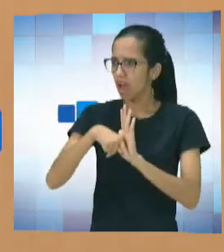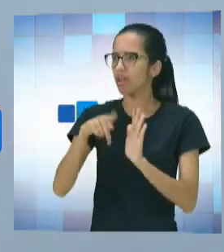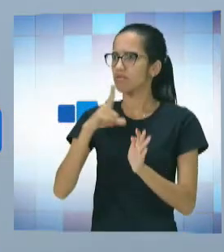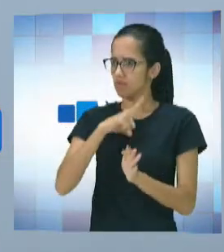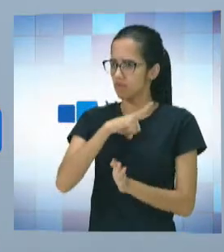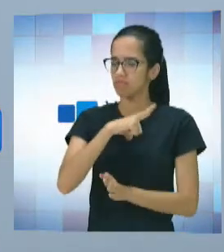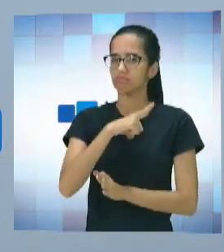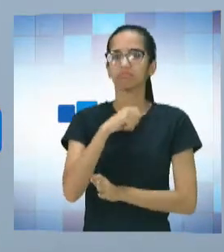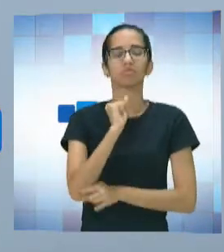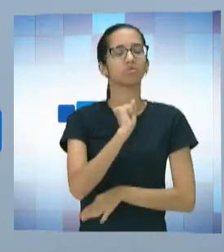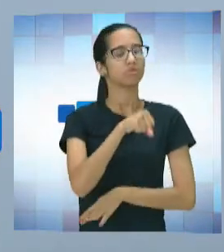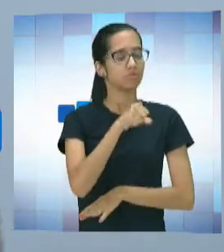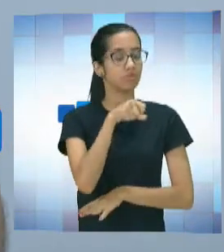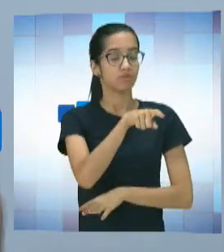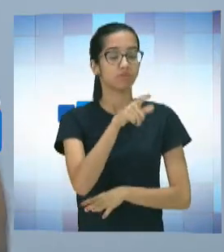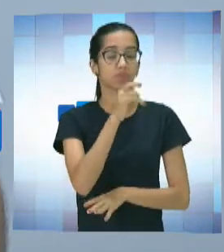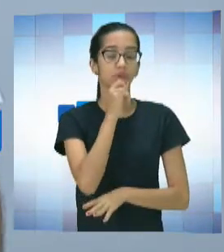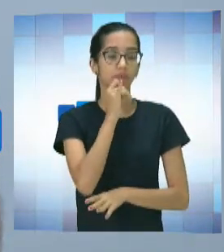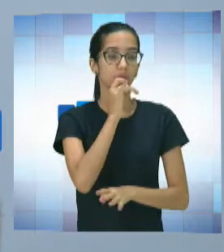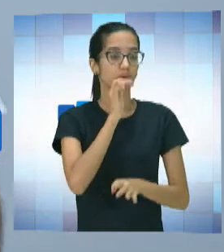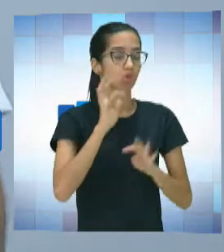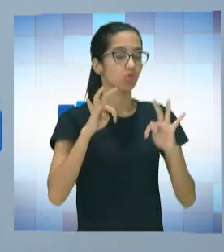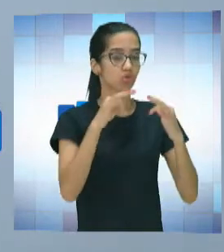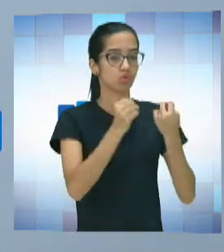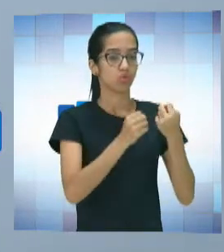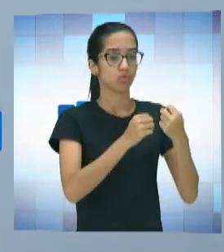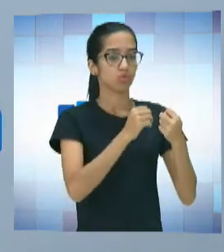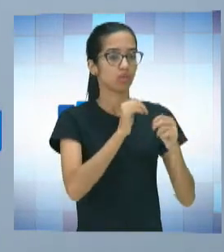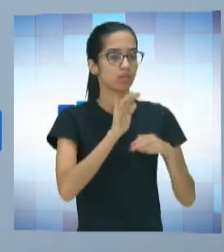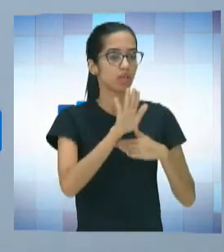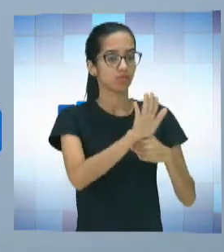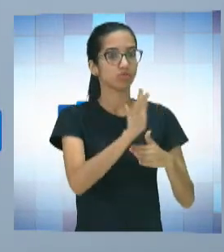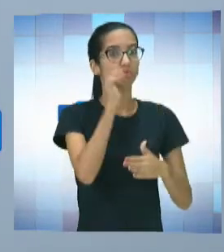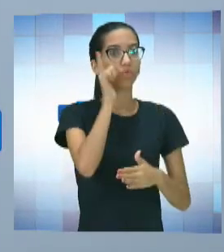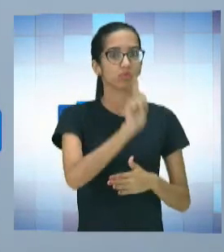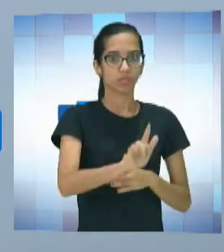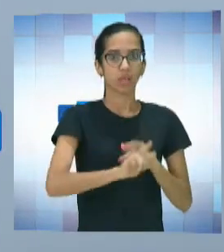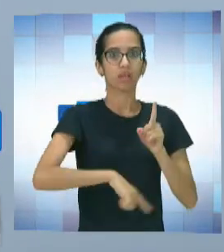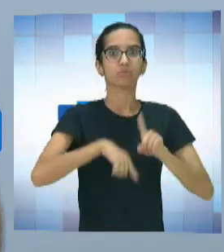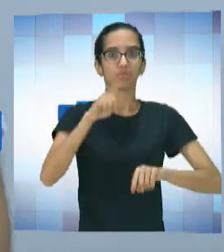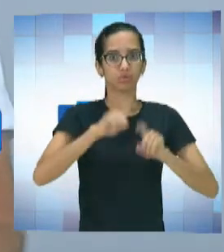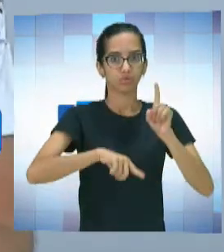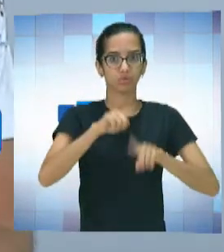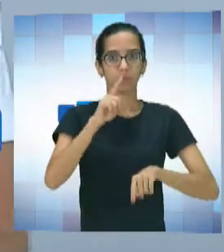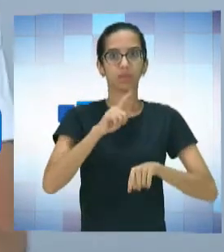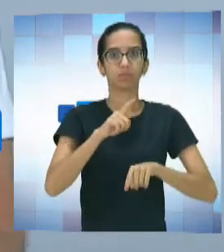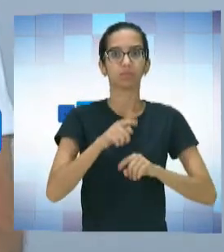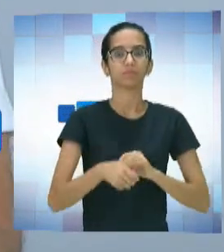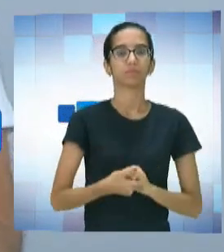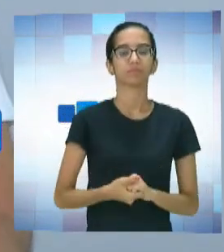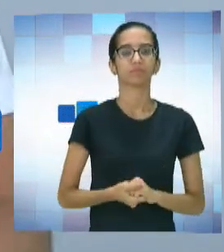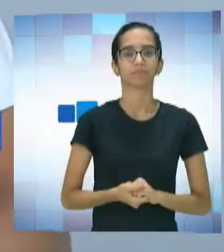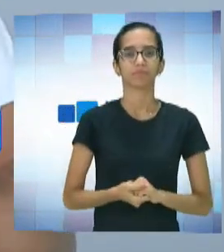dessas doações, manter o projeto com alguns instrumentos. Já que, em termos de